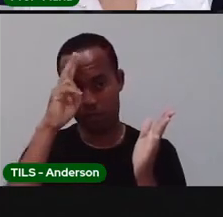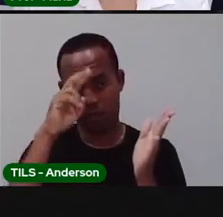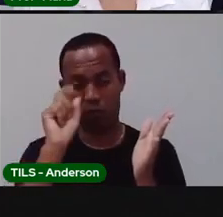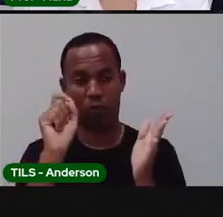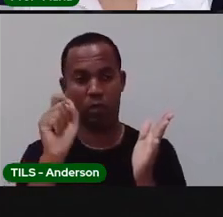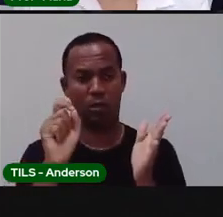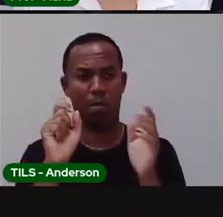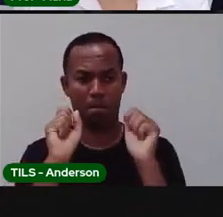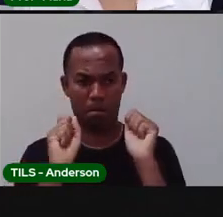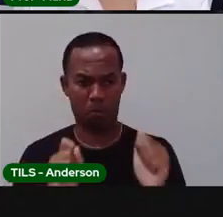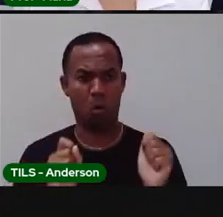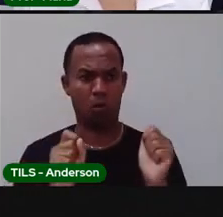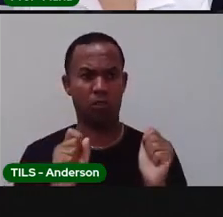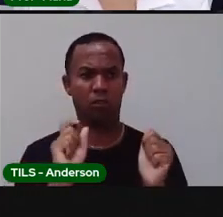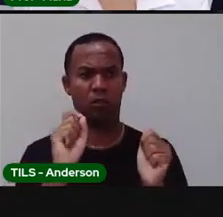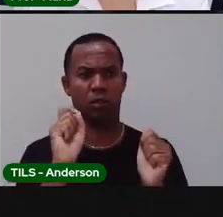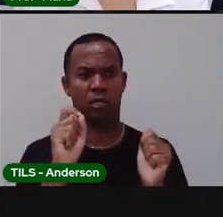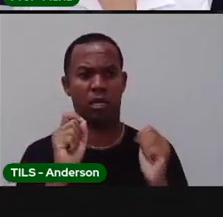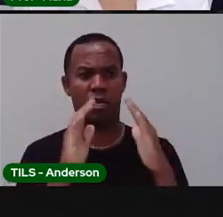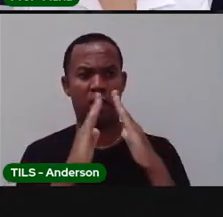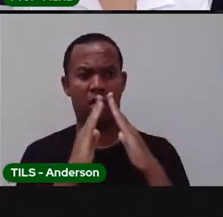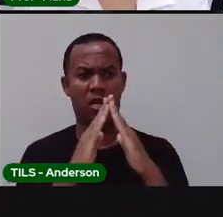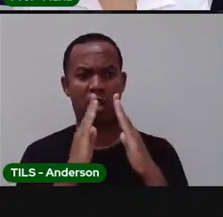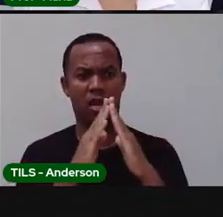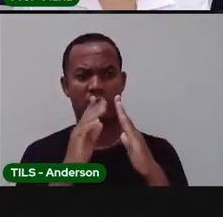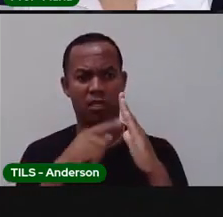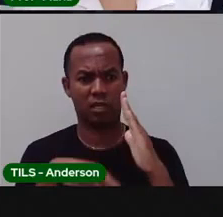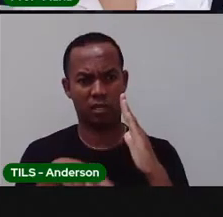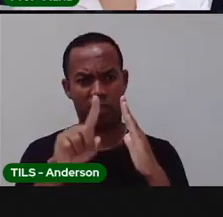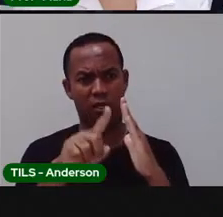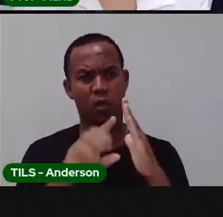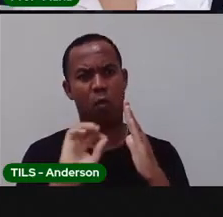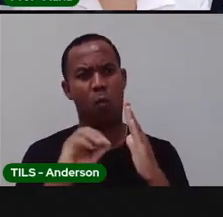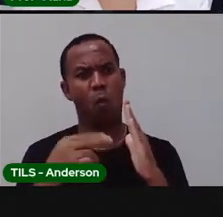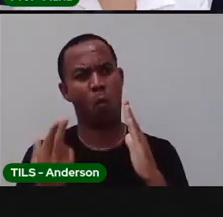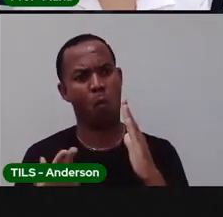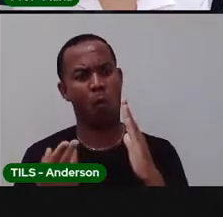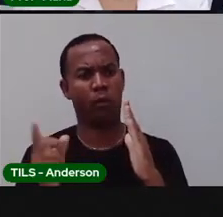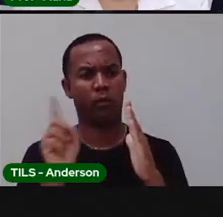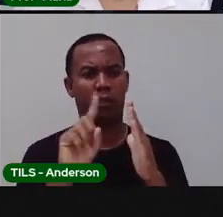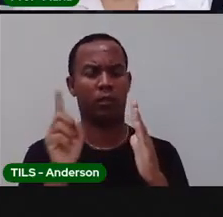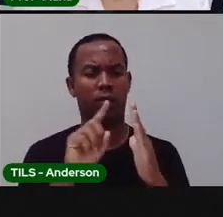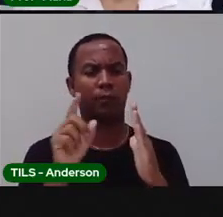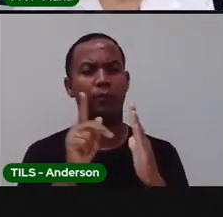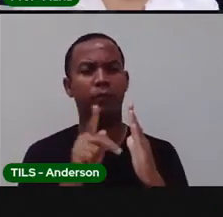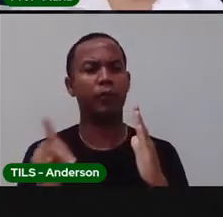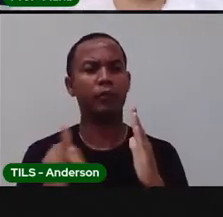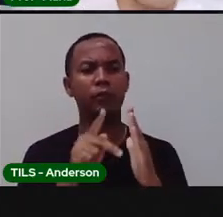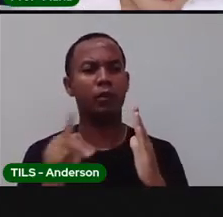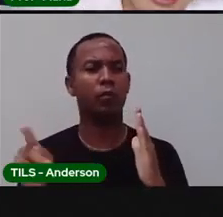pode ir, né? Para a casa de vocês ou não. Depende aí do professor.